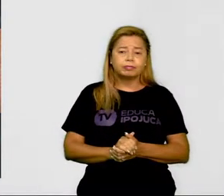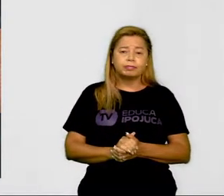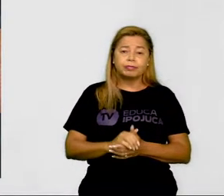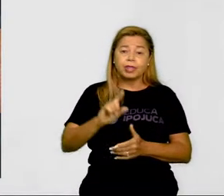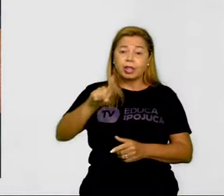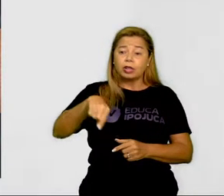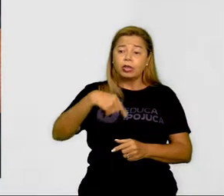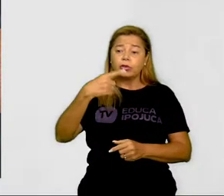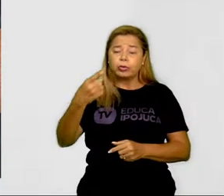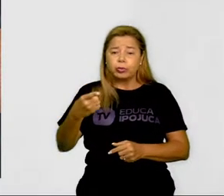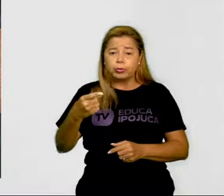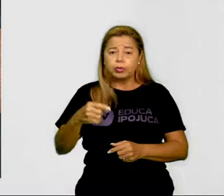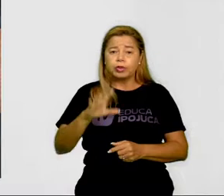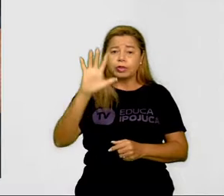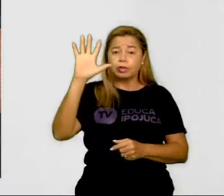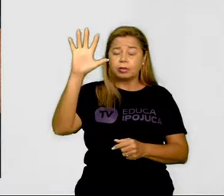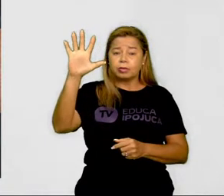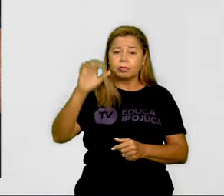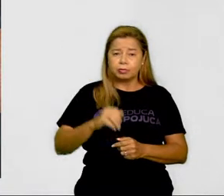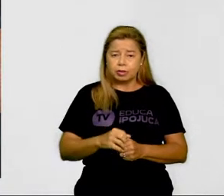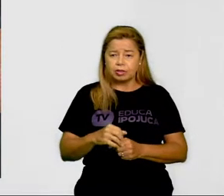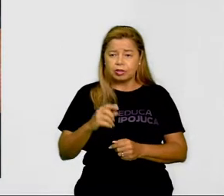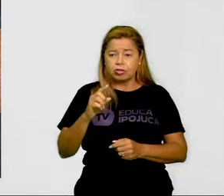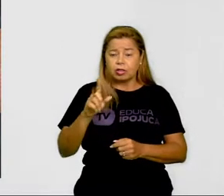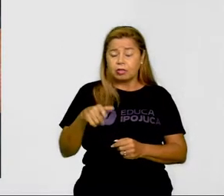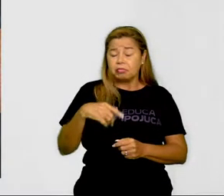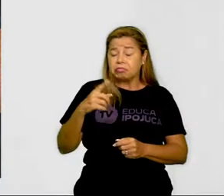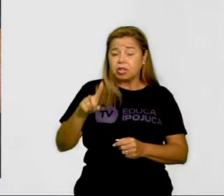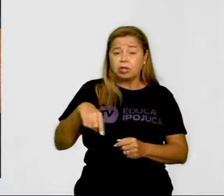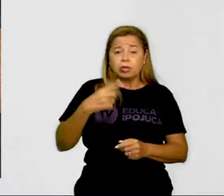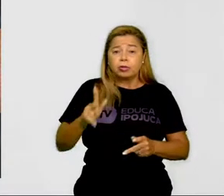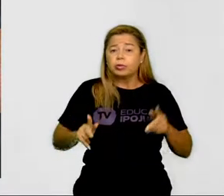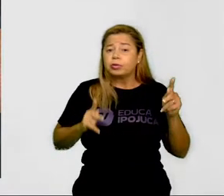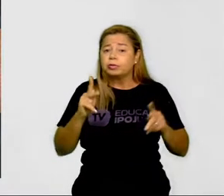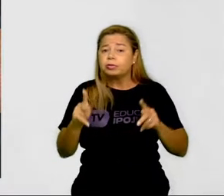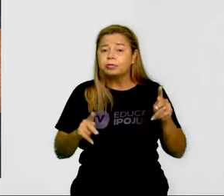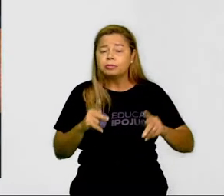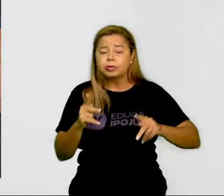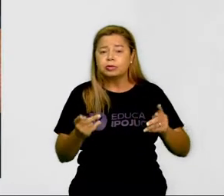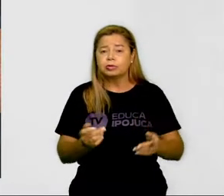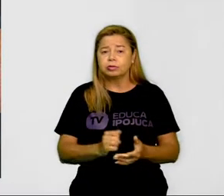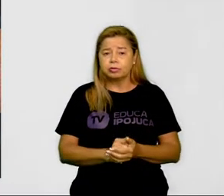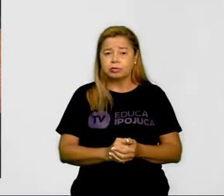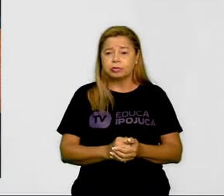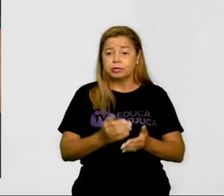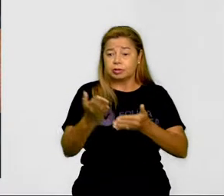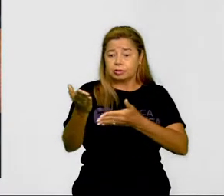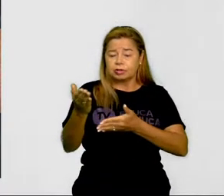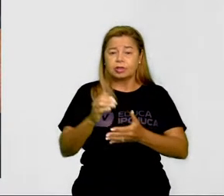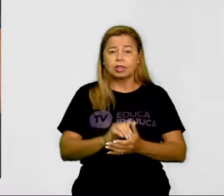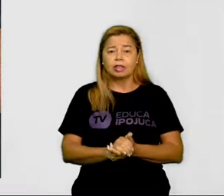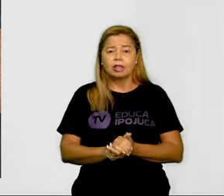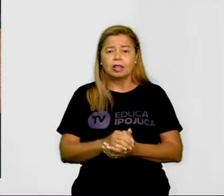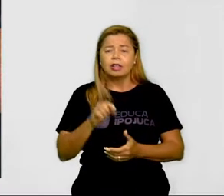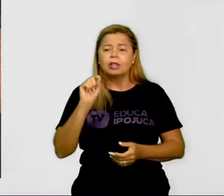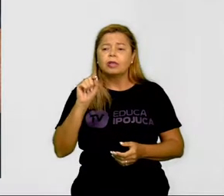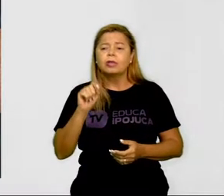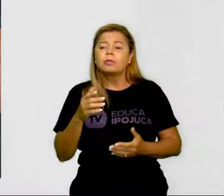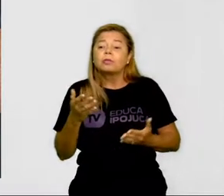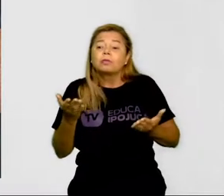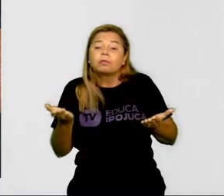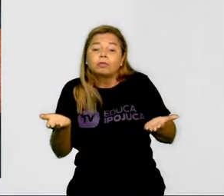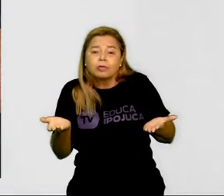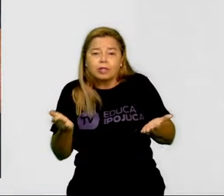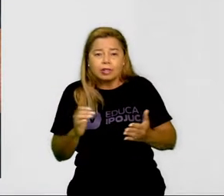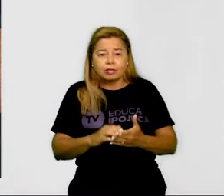essa terceira imagem já é de tal povo, essa aqui que está aqui, todo pintado, o será que é? Já bate